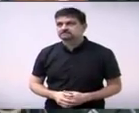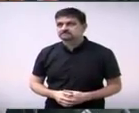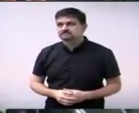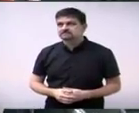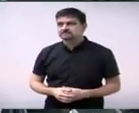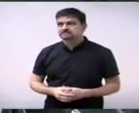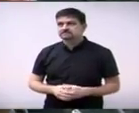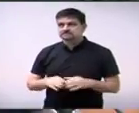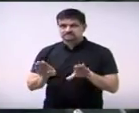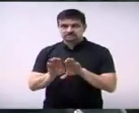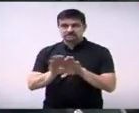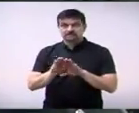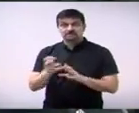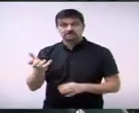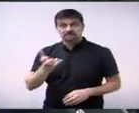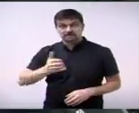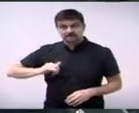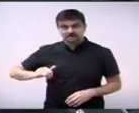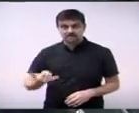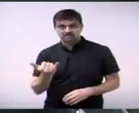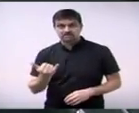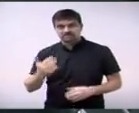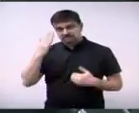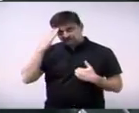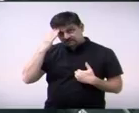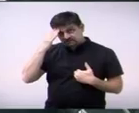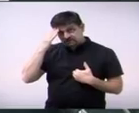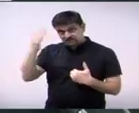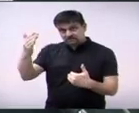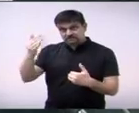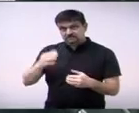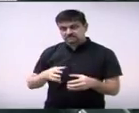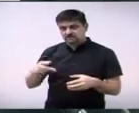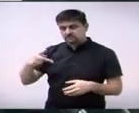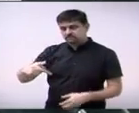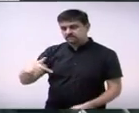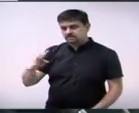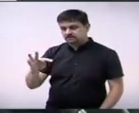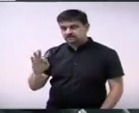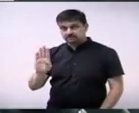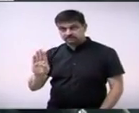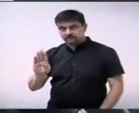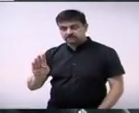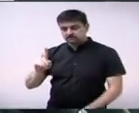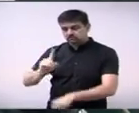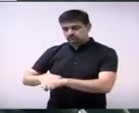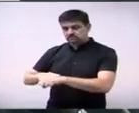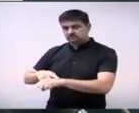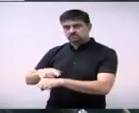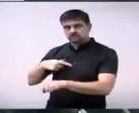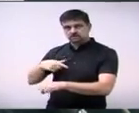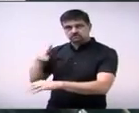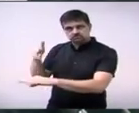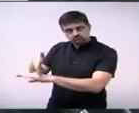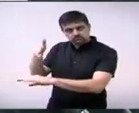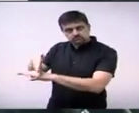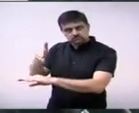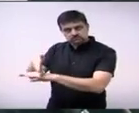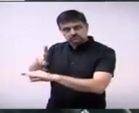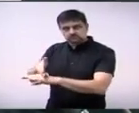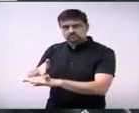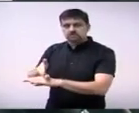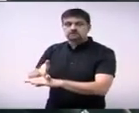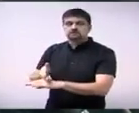também gostaria de aproveitar e agradecer ao PTB ao tempo que me acolheu só tenho que agradecer ao